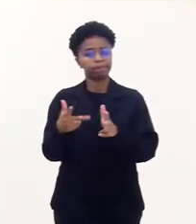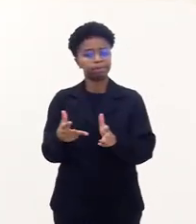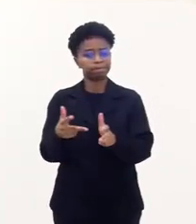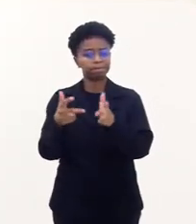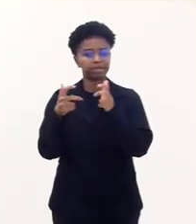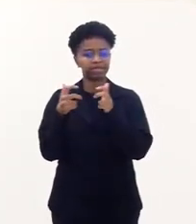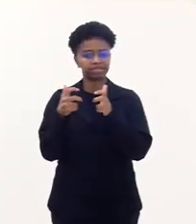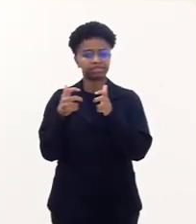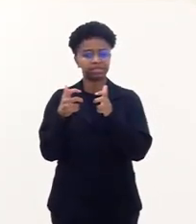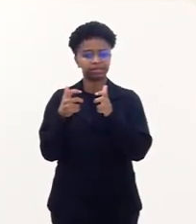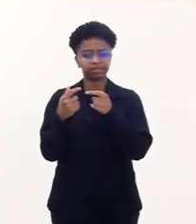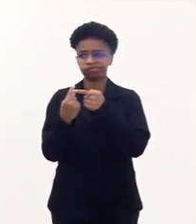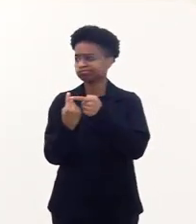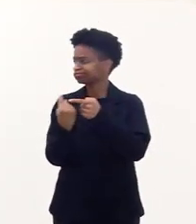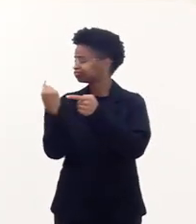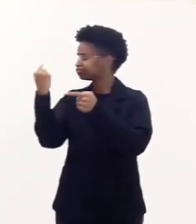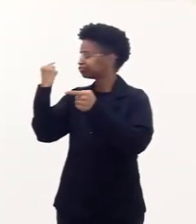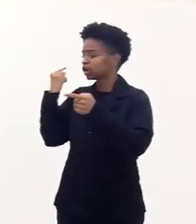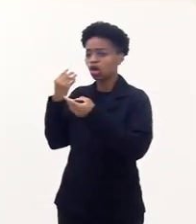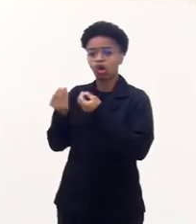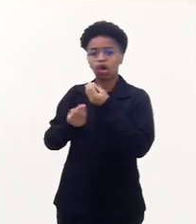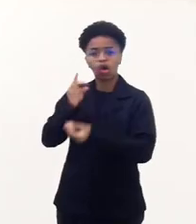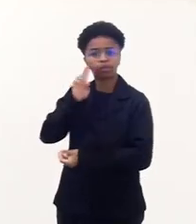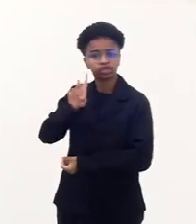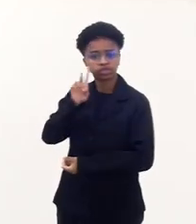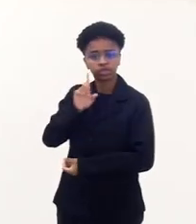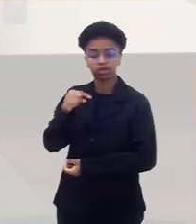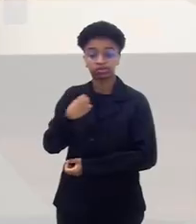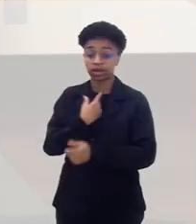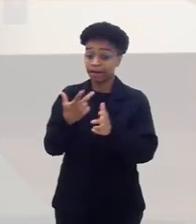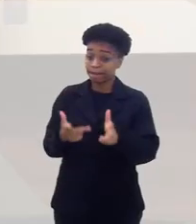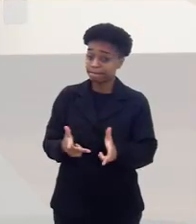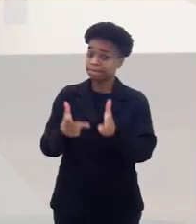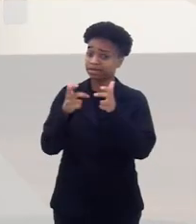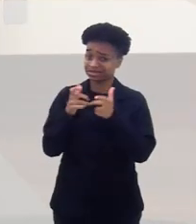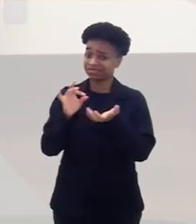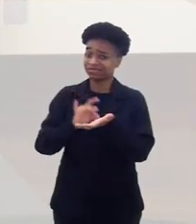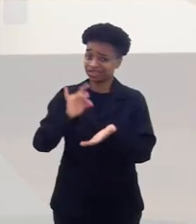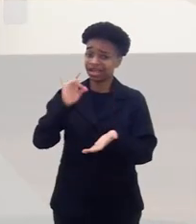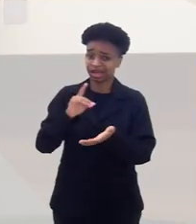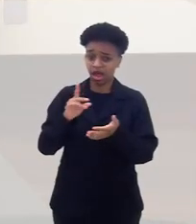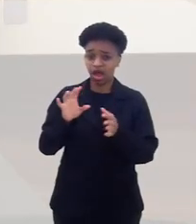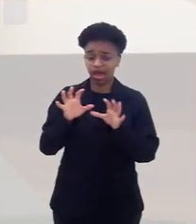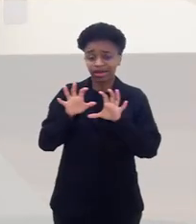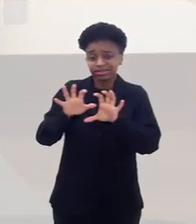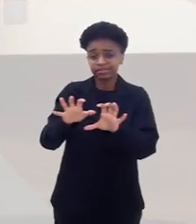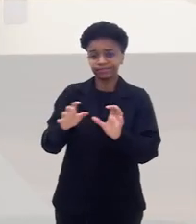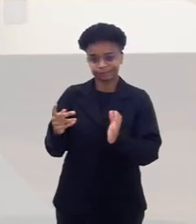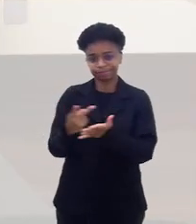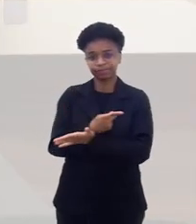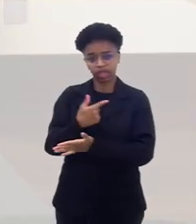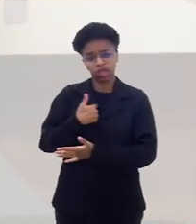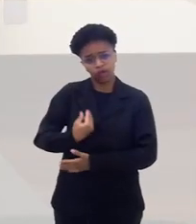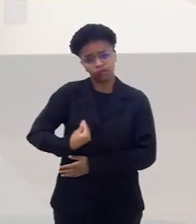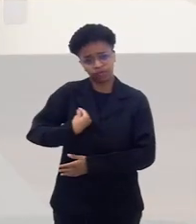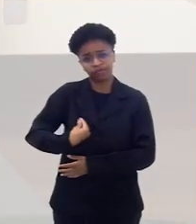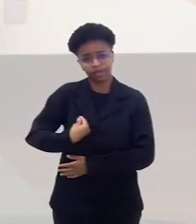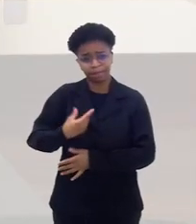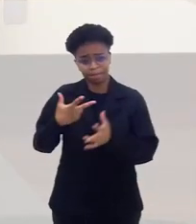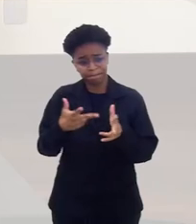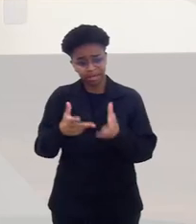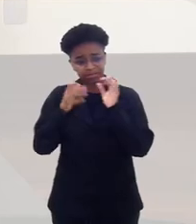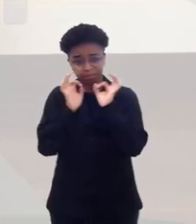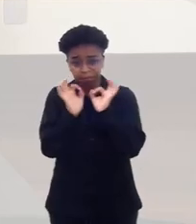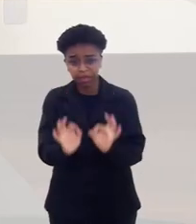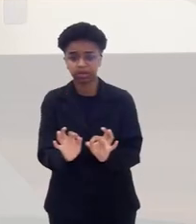o retrovisor da história e percebe o quanto isso foi verdadeiro, e eu vivi isso, testemunhei